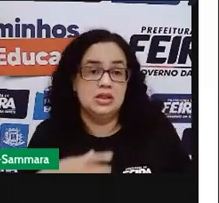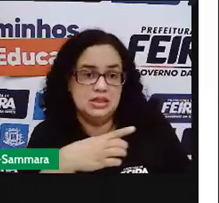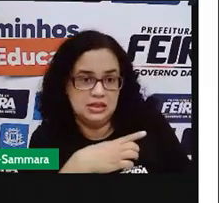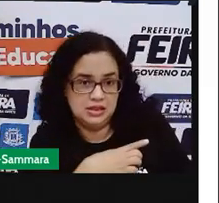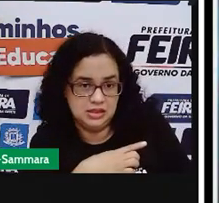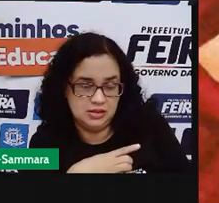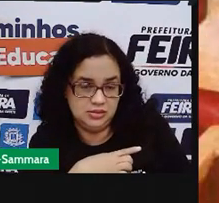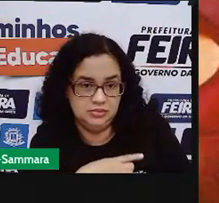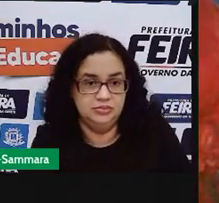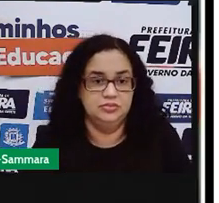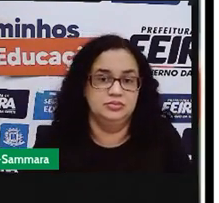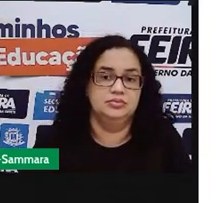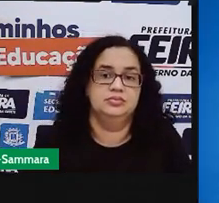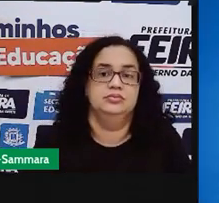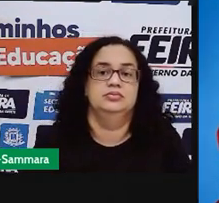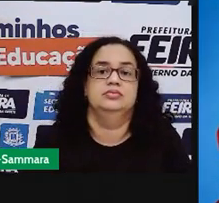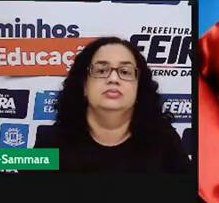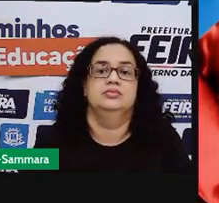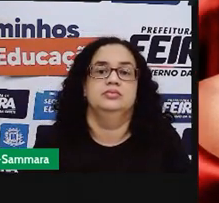daquela ação.